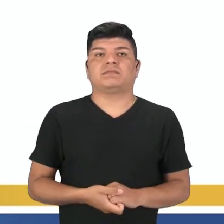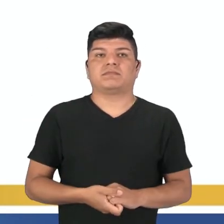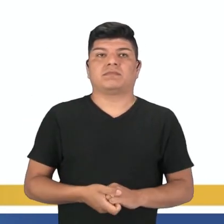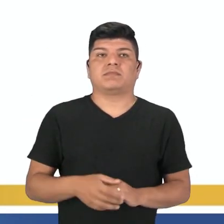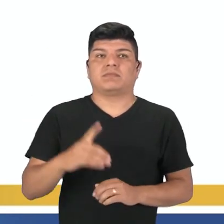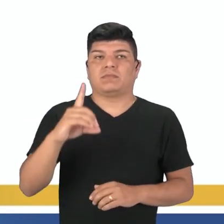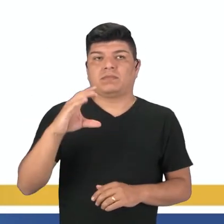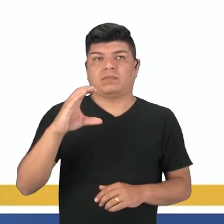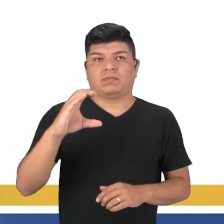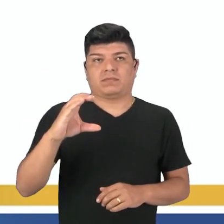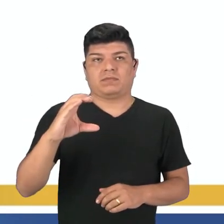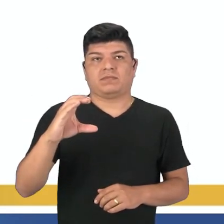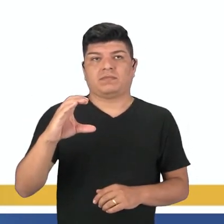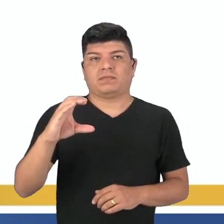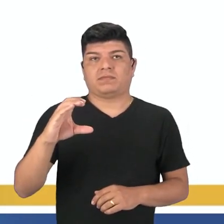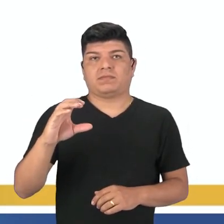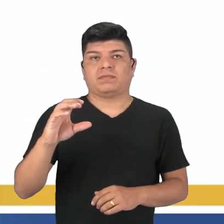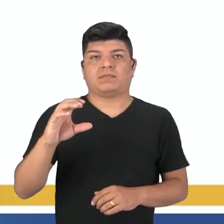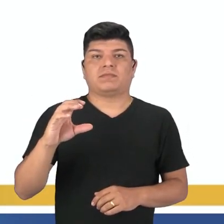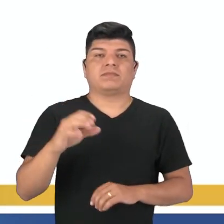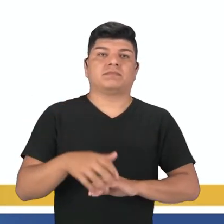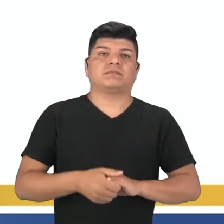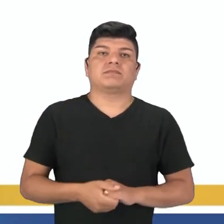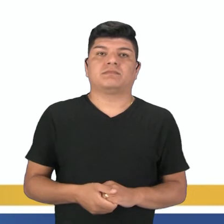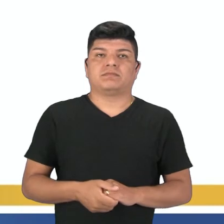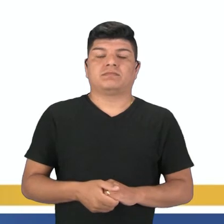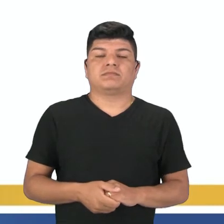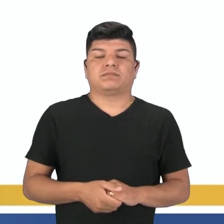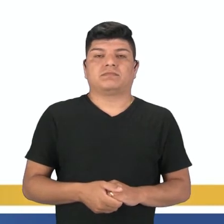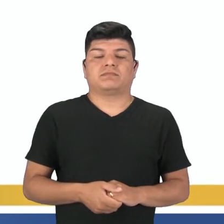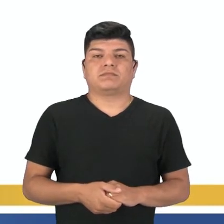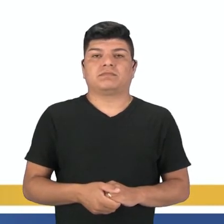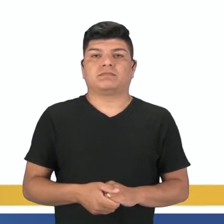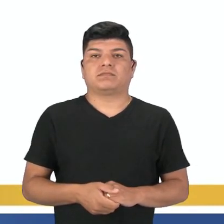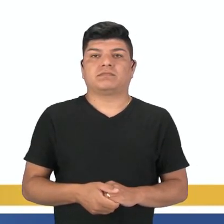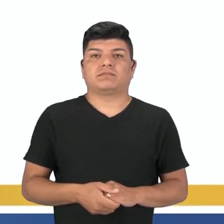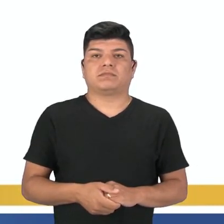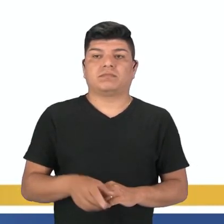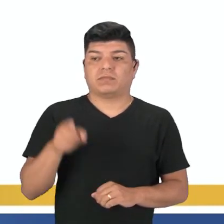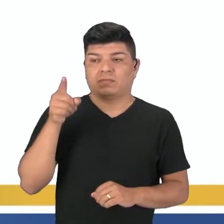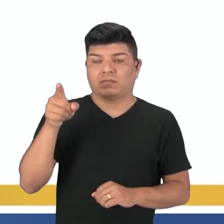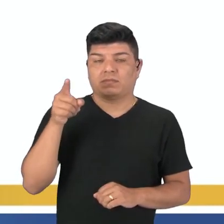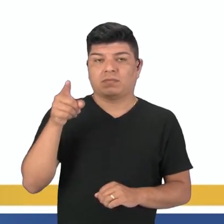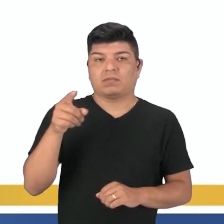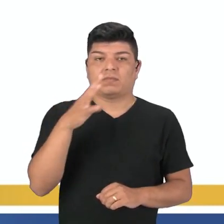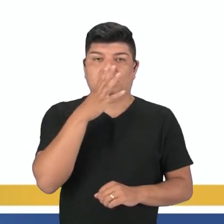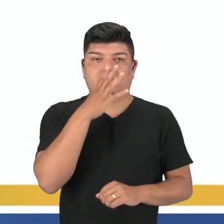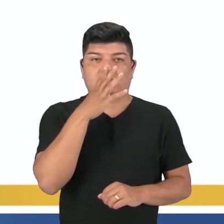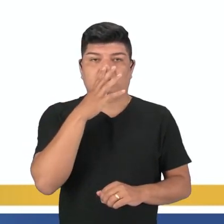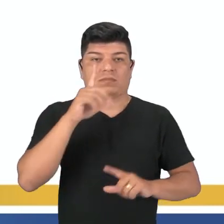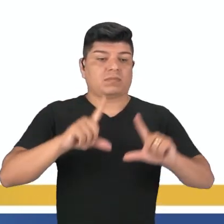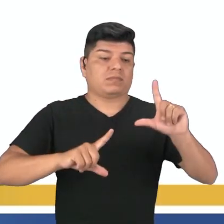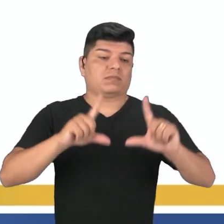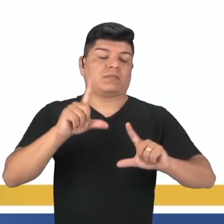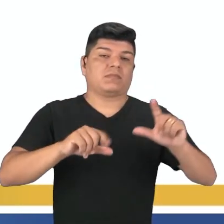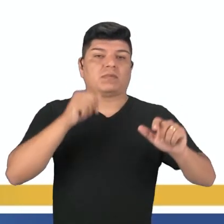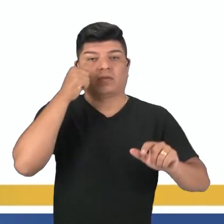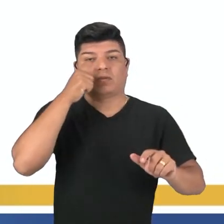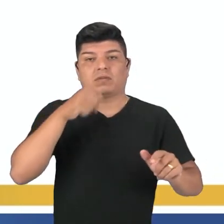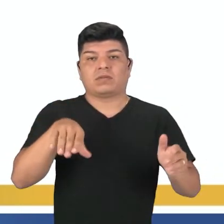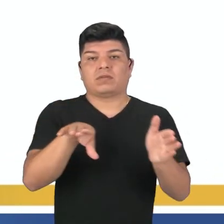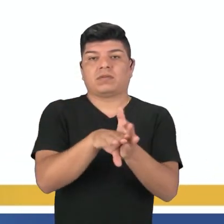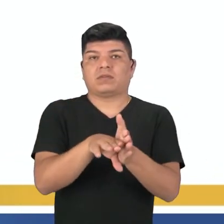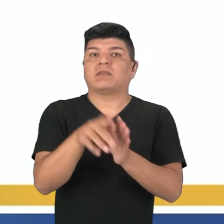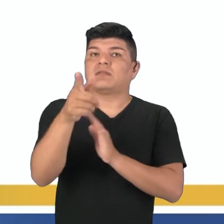E na letra C, she was watching TV when the woman arrived. Ela estava assistindo TV quando a mulher